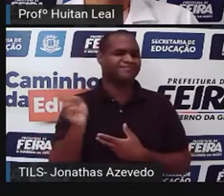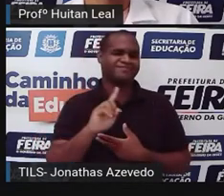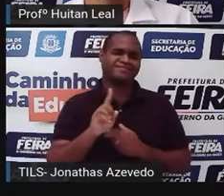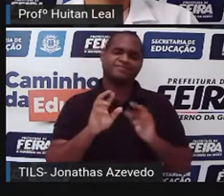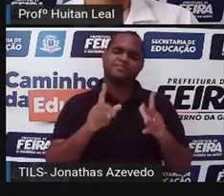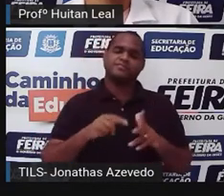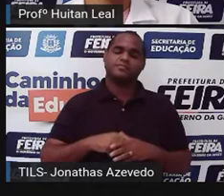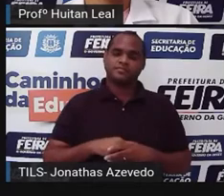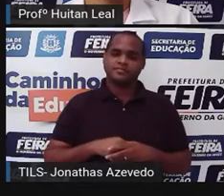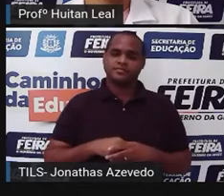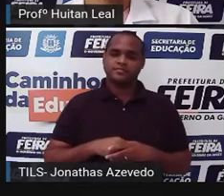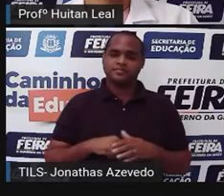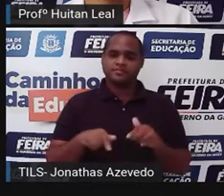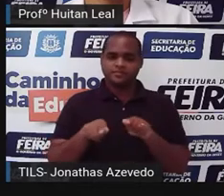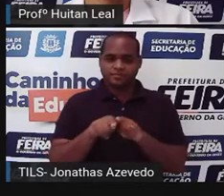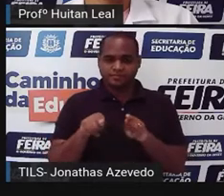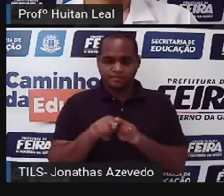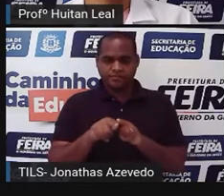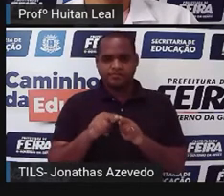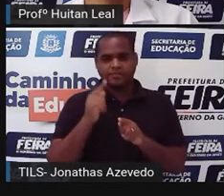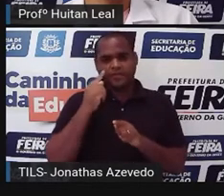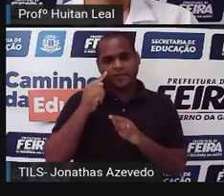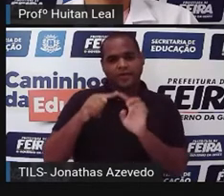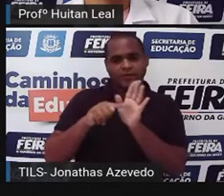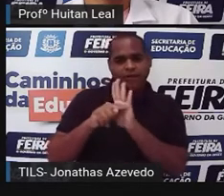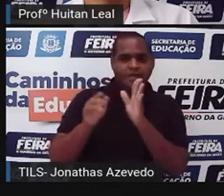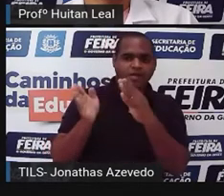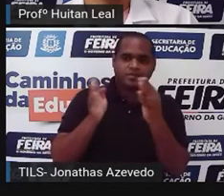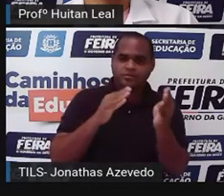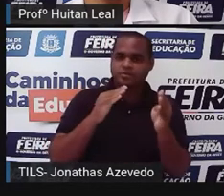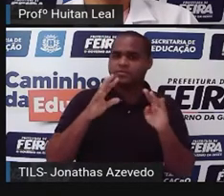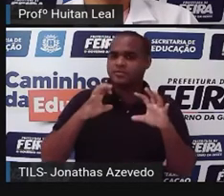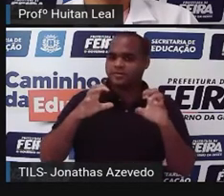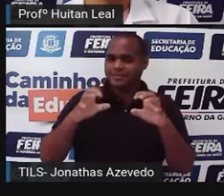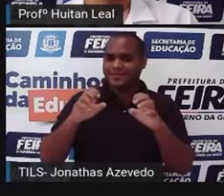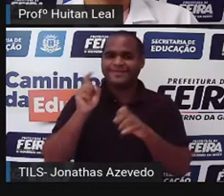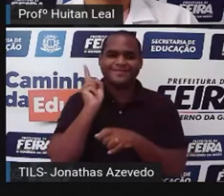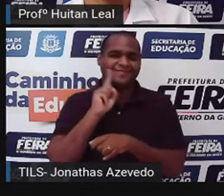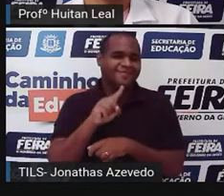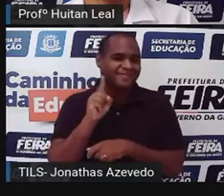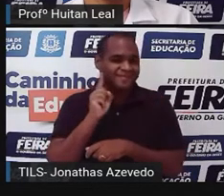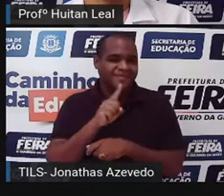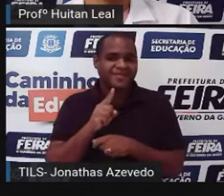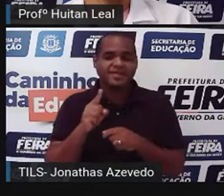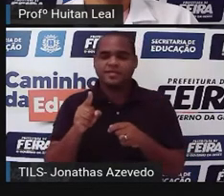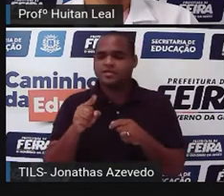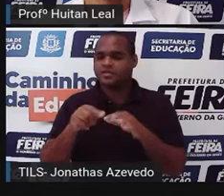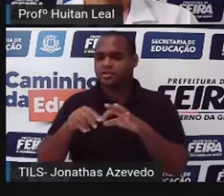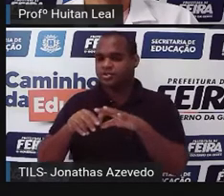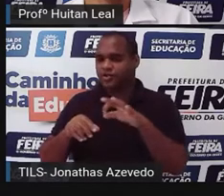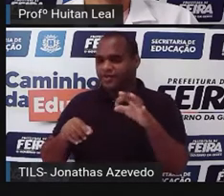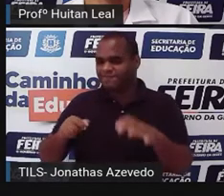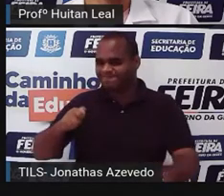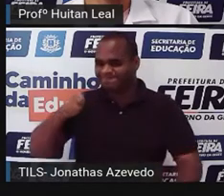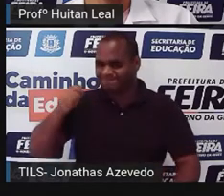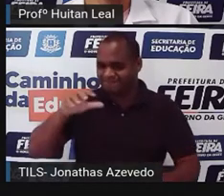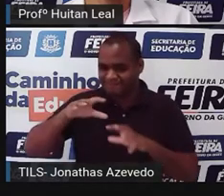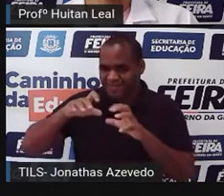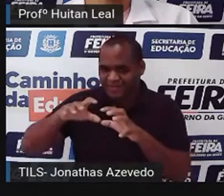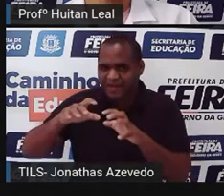quando a gente lembra de filmes como O Lobisomem Americano, Olha aí, O Boneco Assassino,